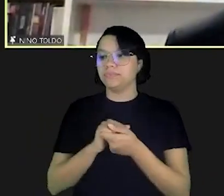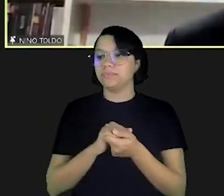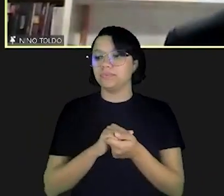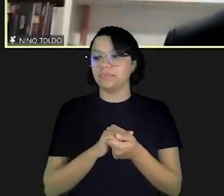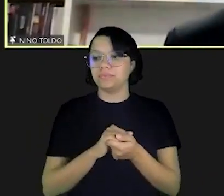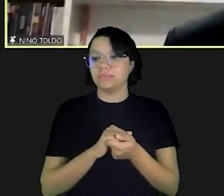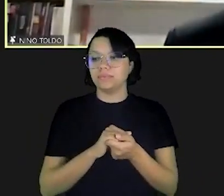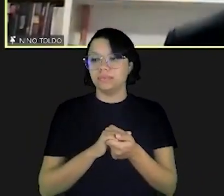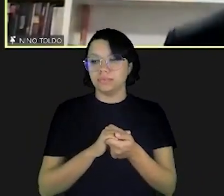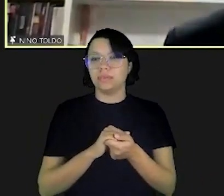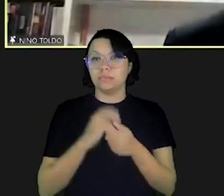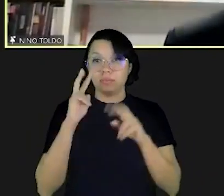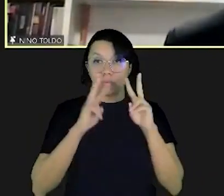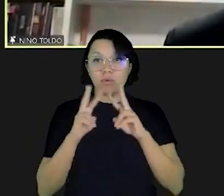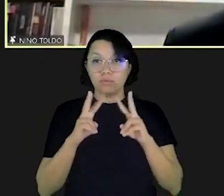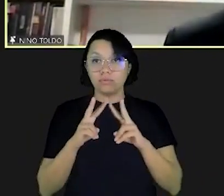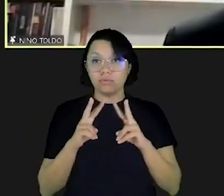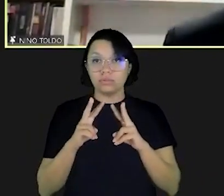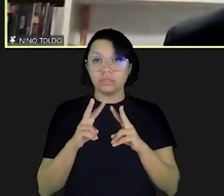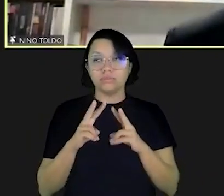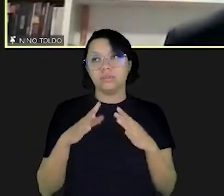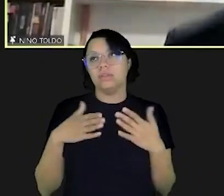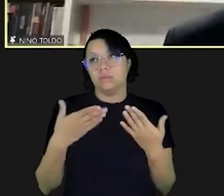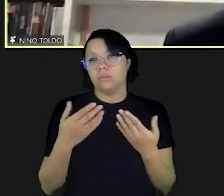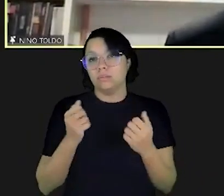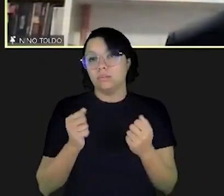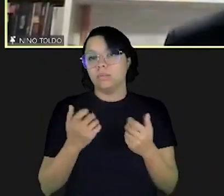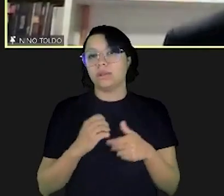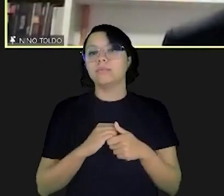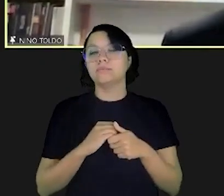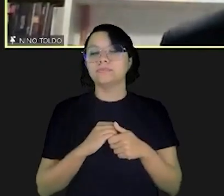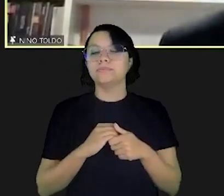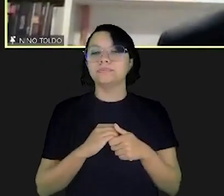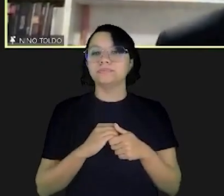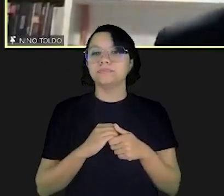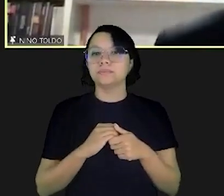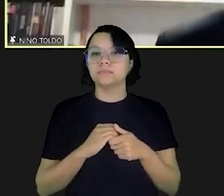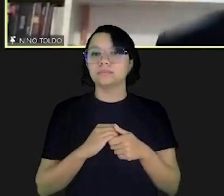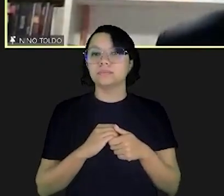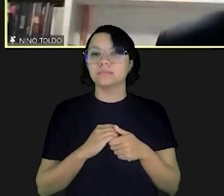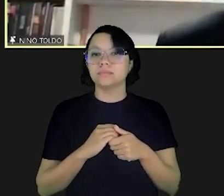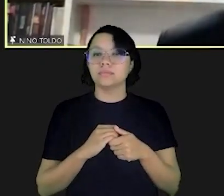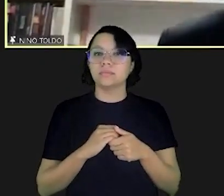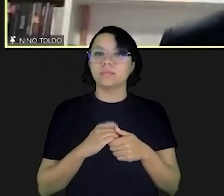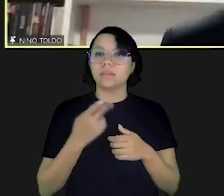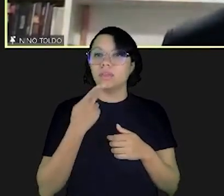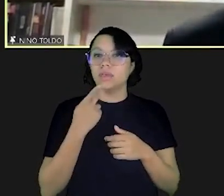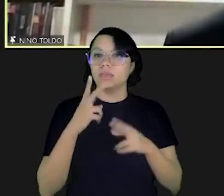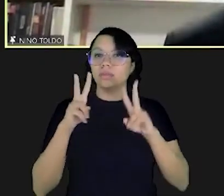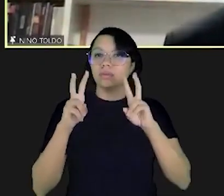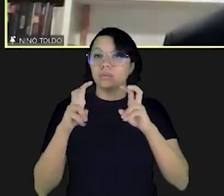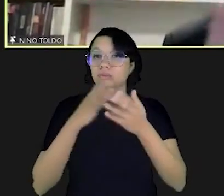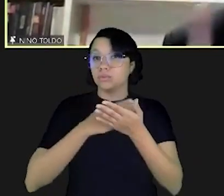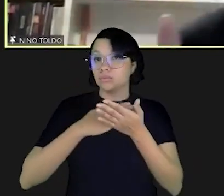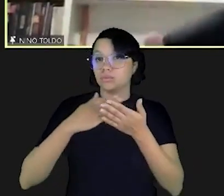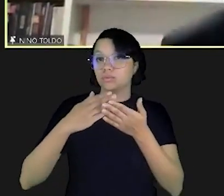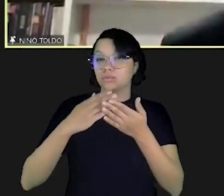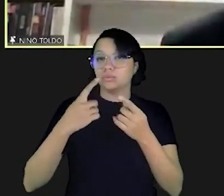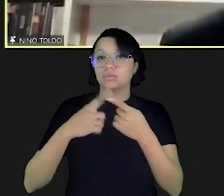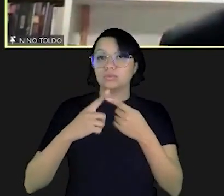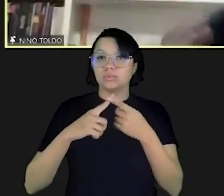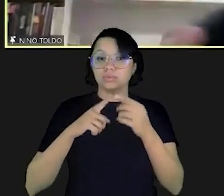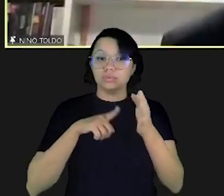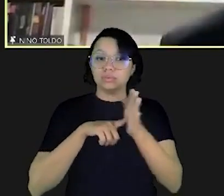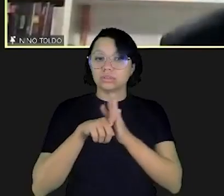para a sua apreciação oportunamente e esse eu diria até que é um tema